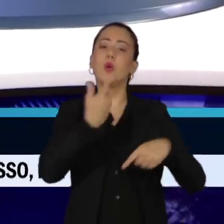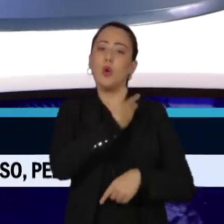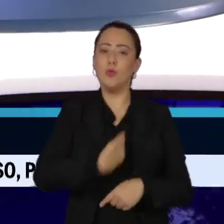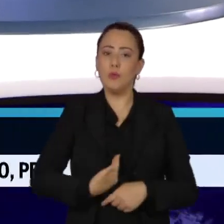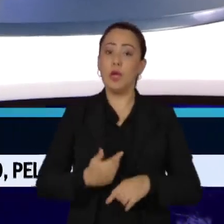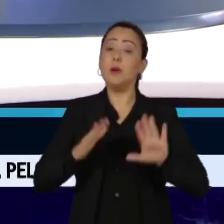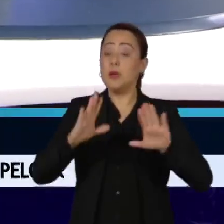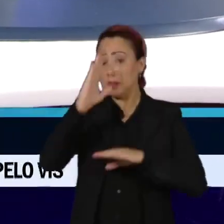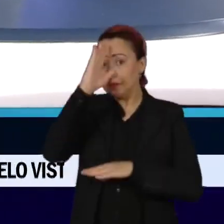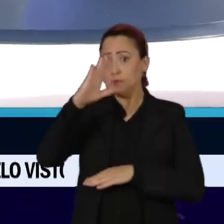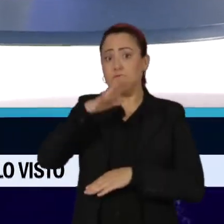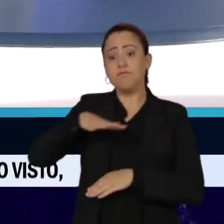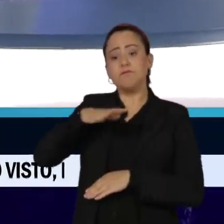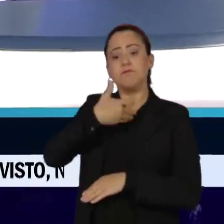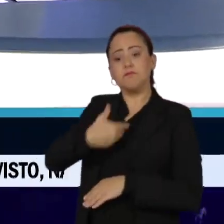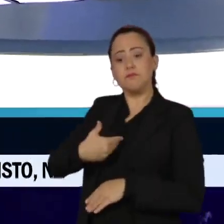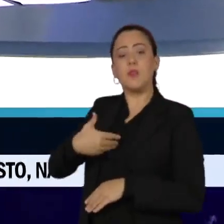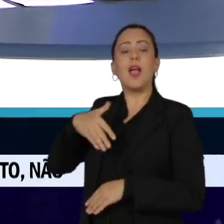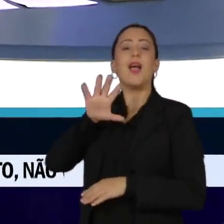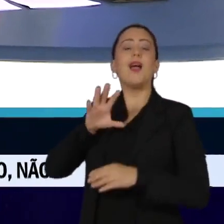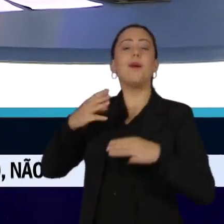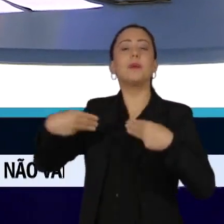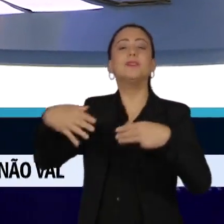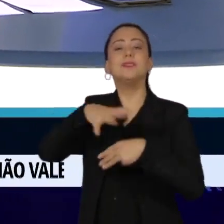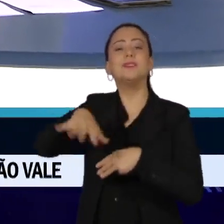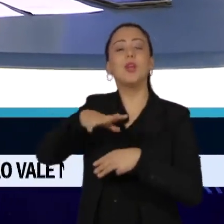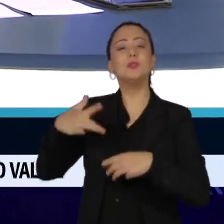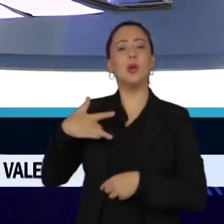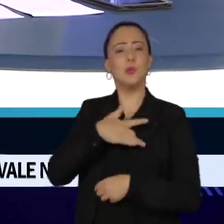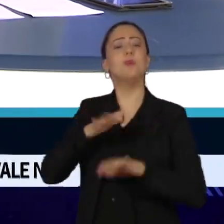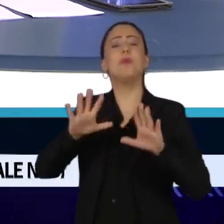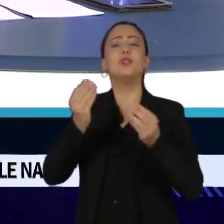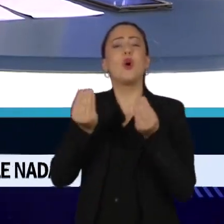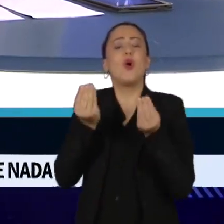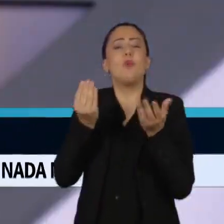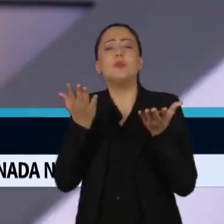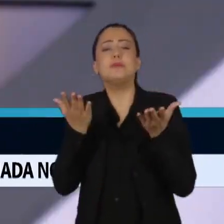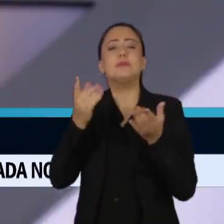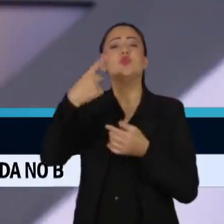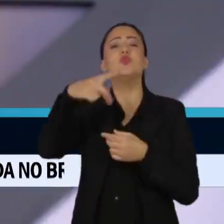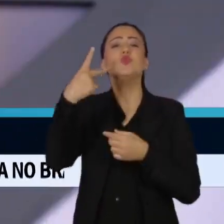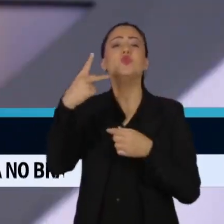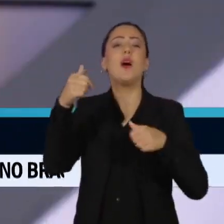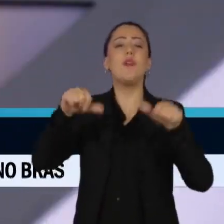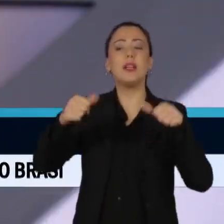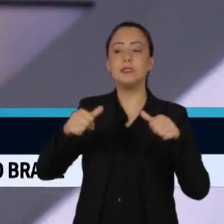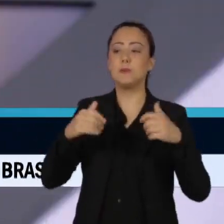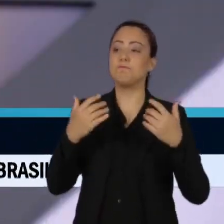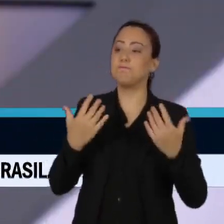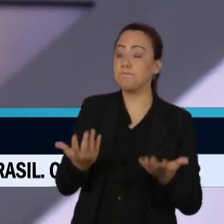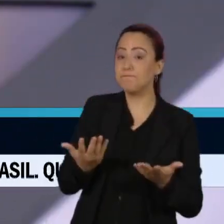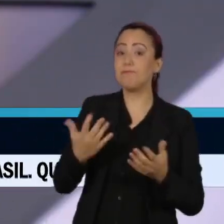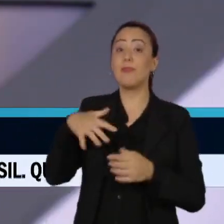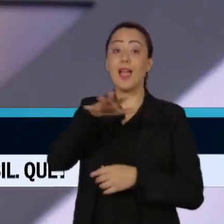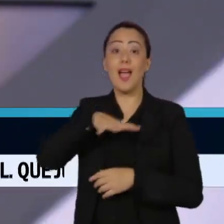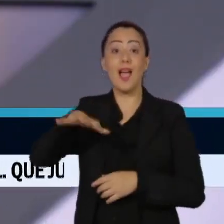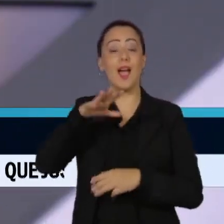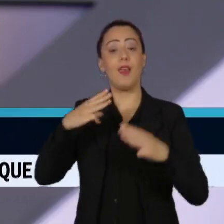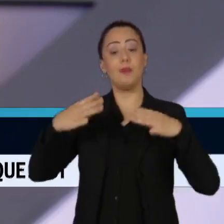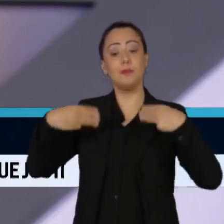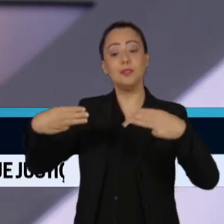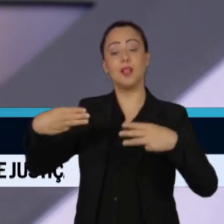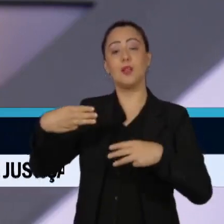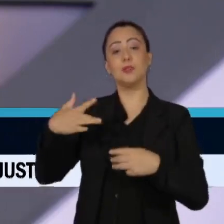Ministério da Saúde. Que balanço é possível fazer dessa presença nessa área? Olha, na área do Ministério da Saúde